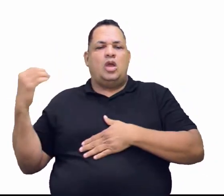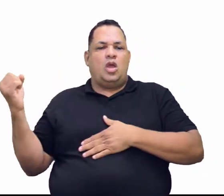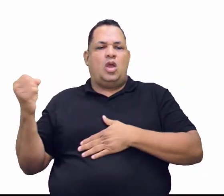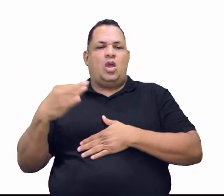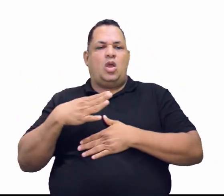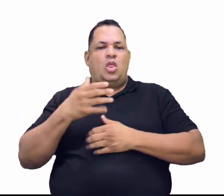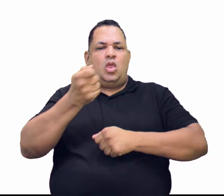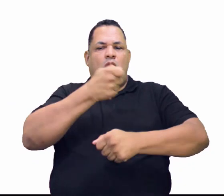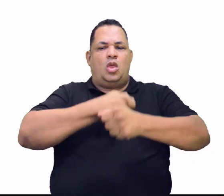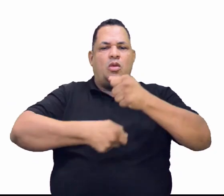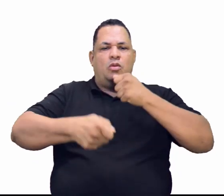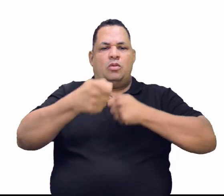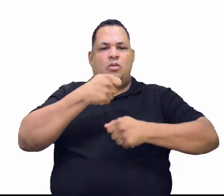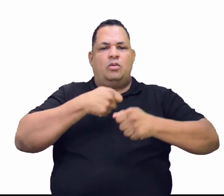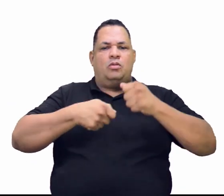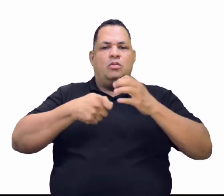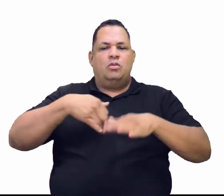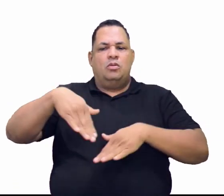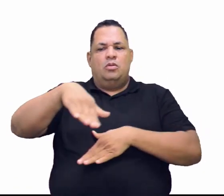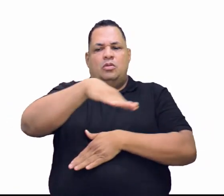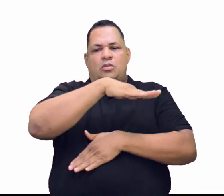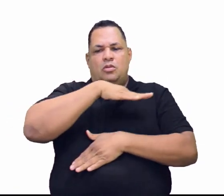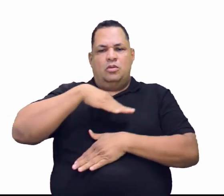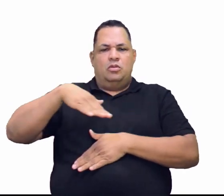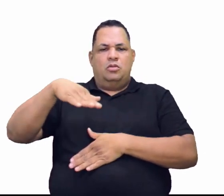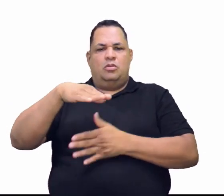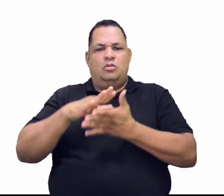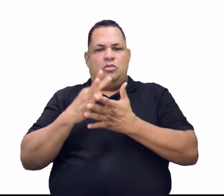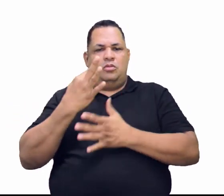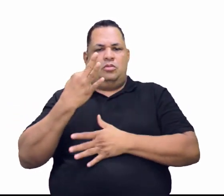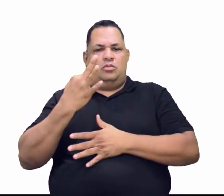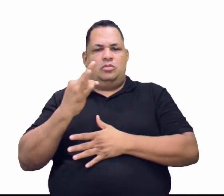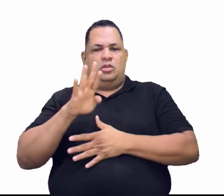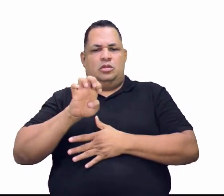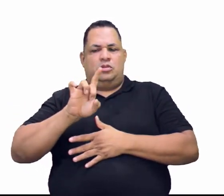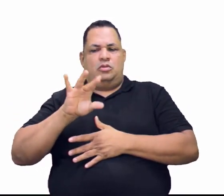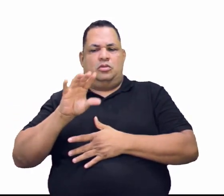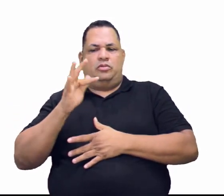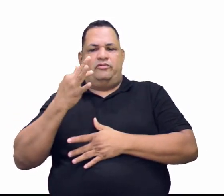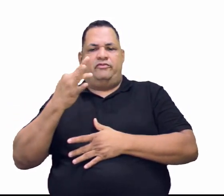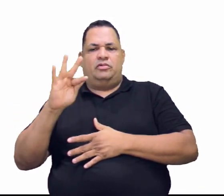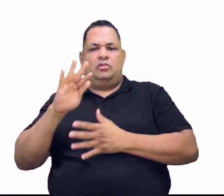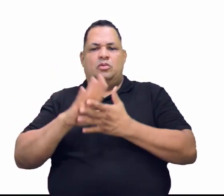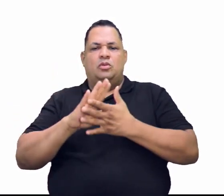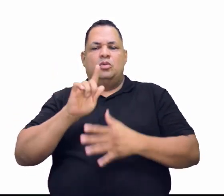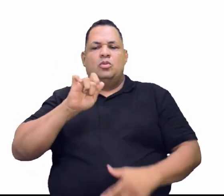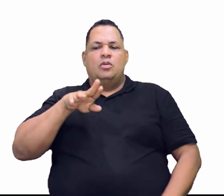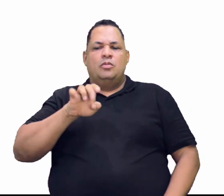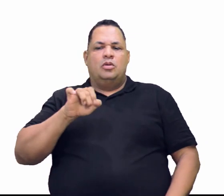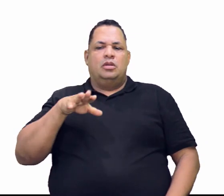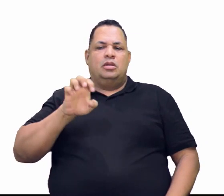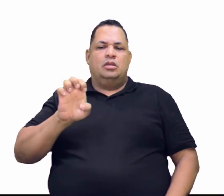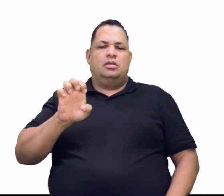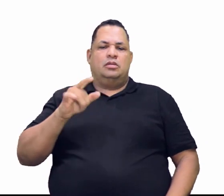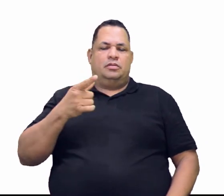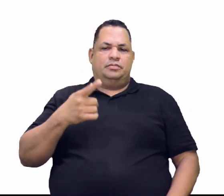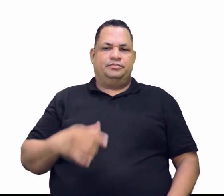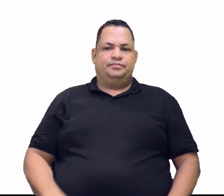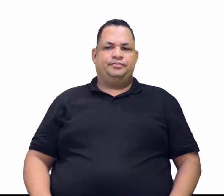econômica para o território federal, aí nesse caso, do Guaporé.